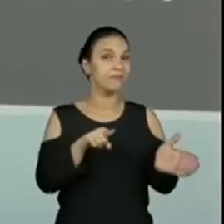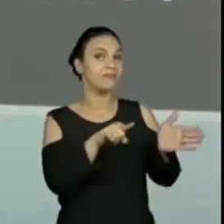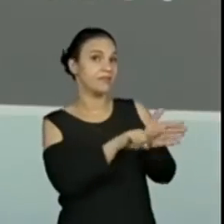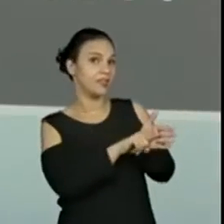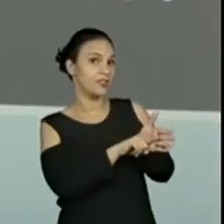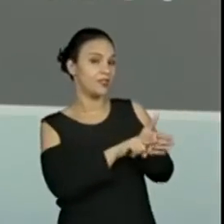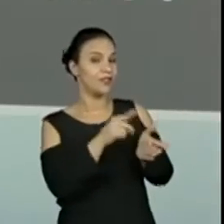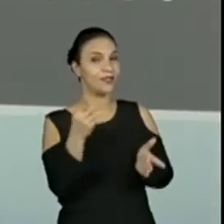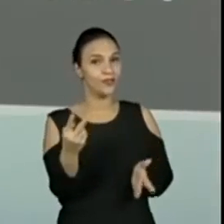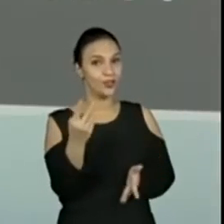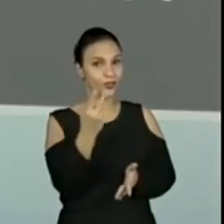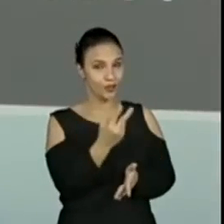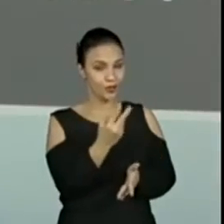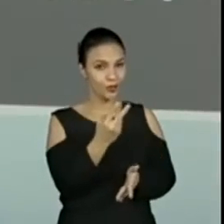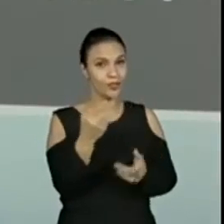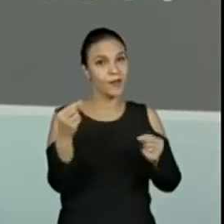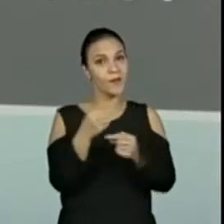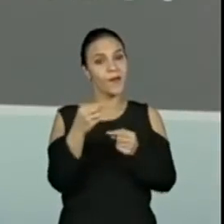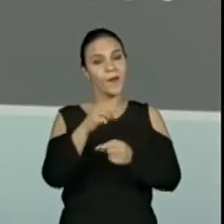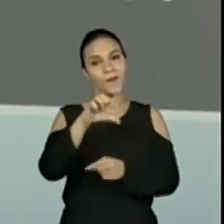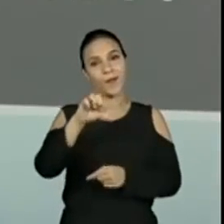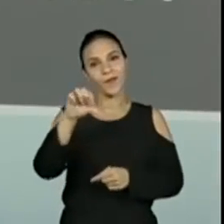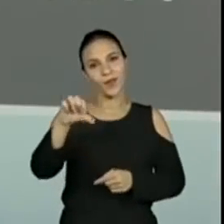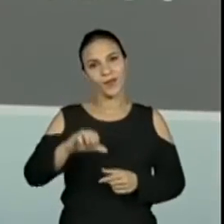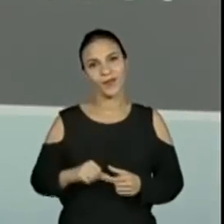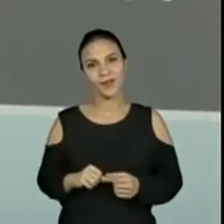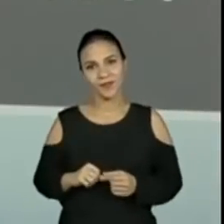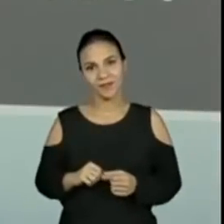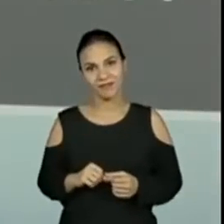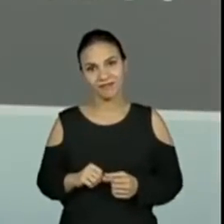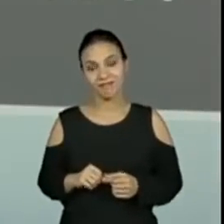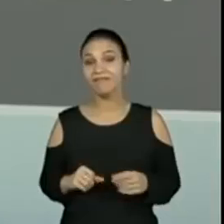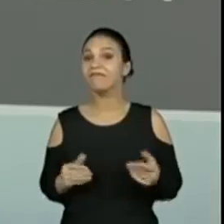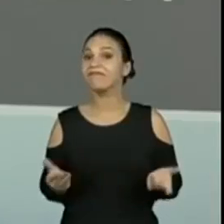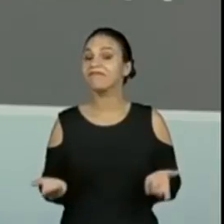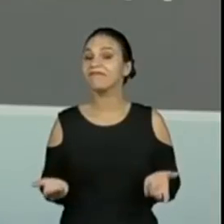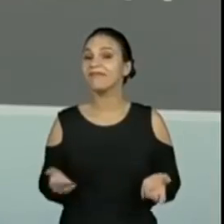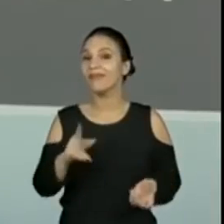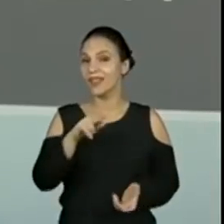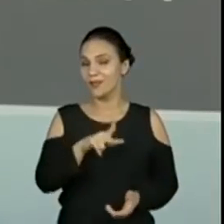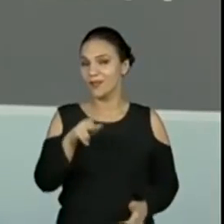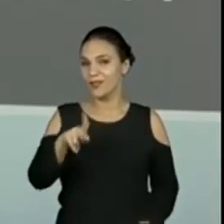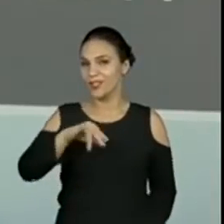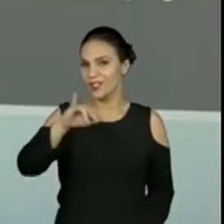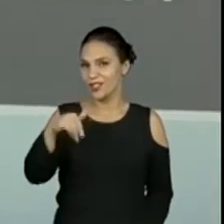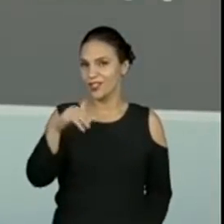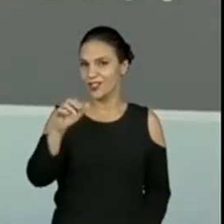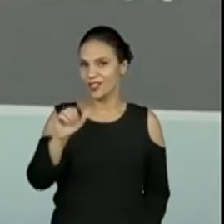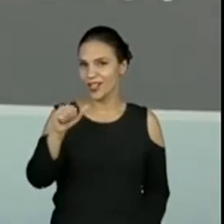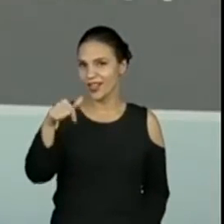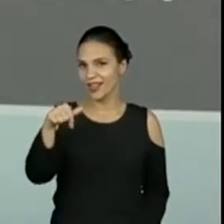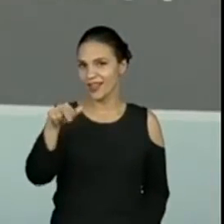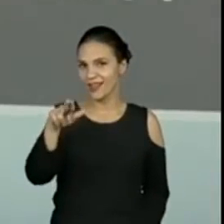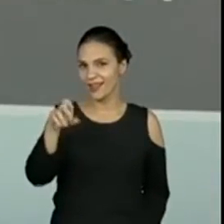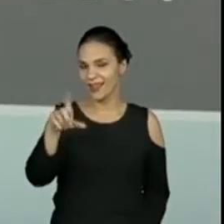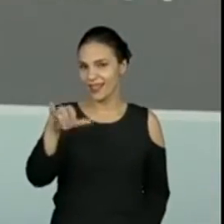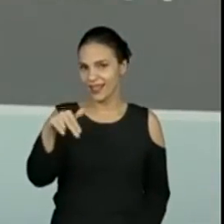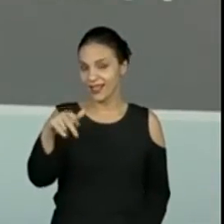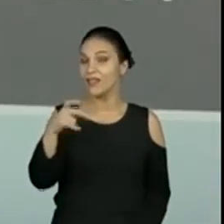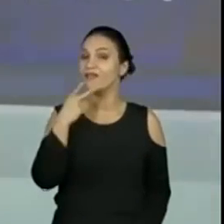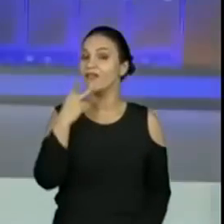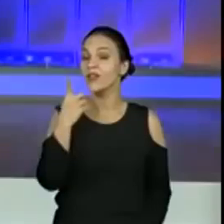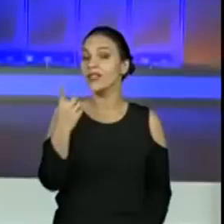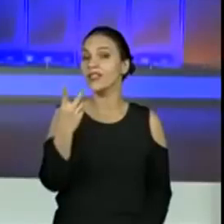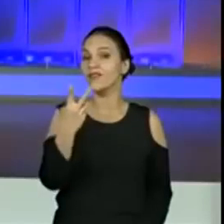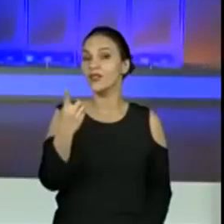obtive 99. E aí? Ó, pro Jaqueline falou 121. E